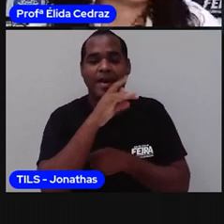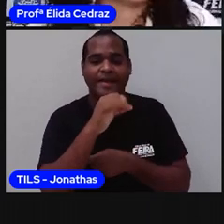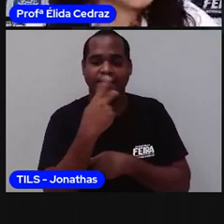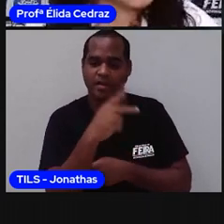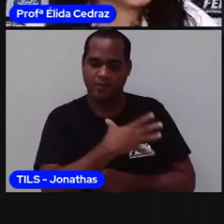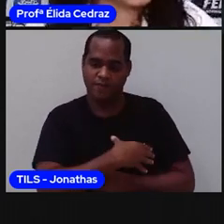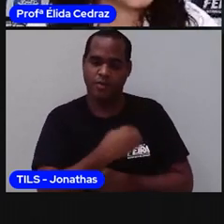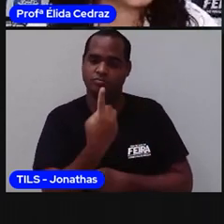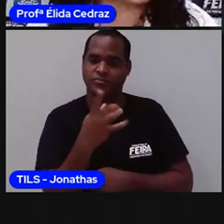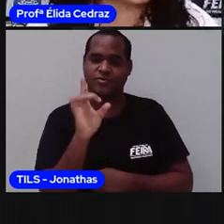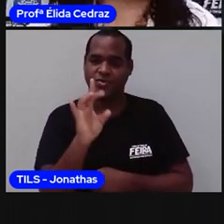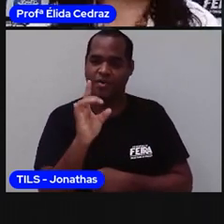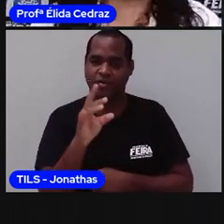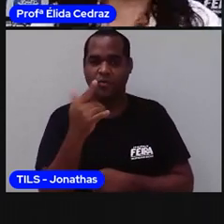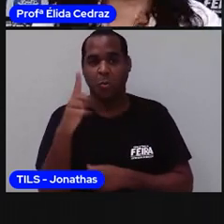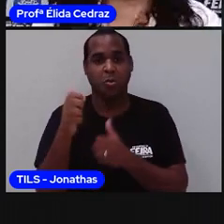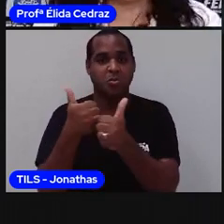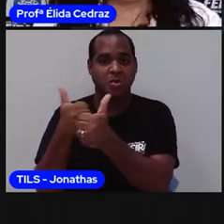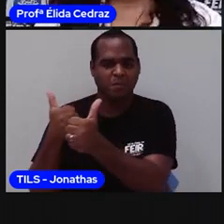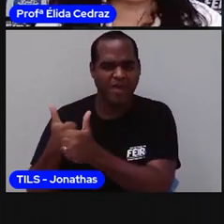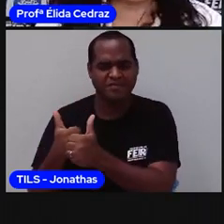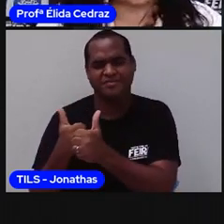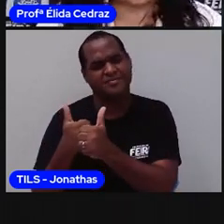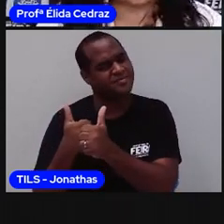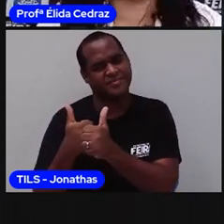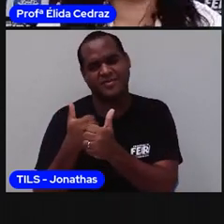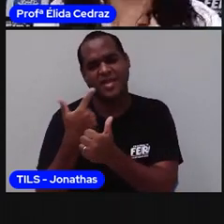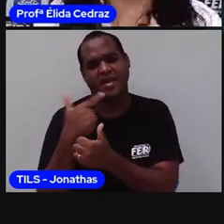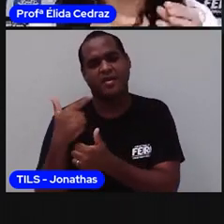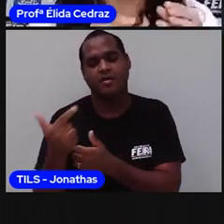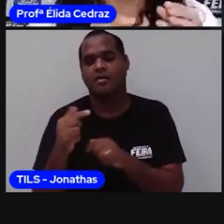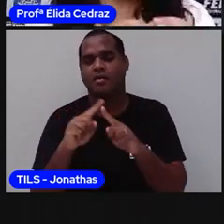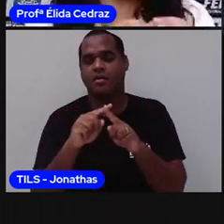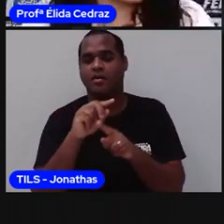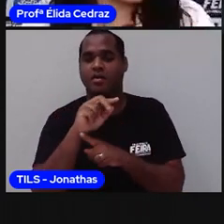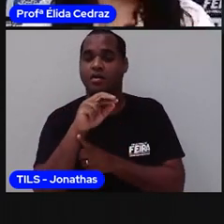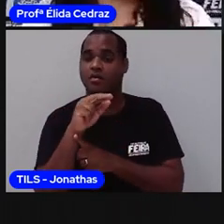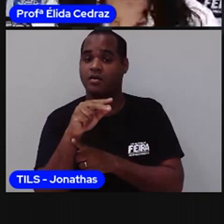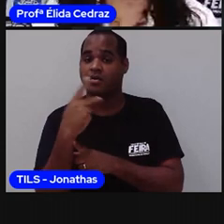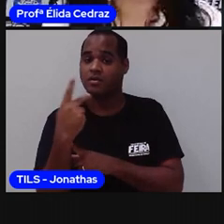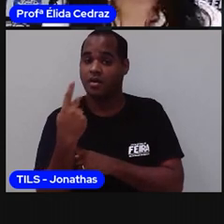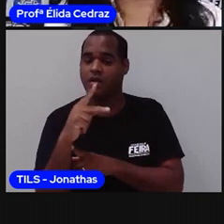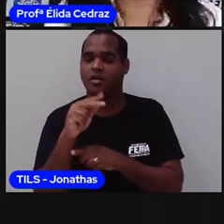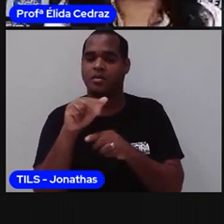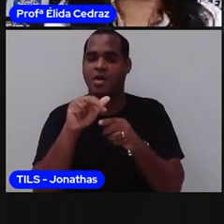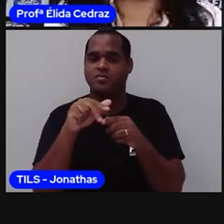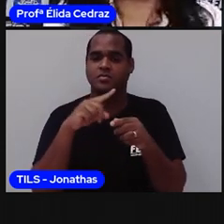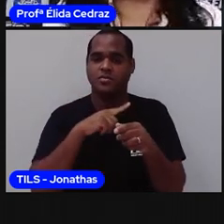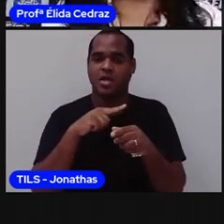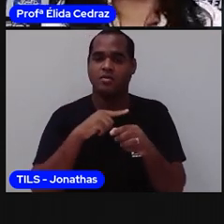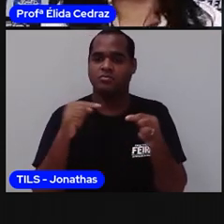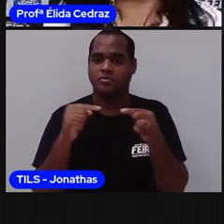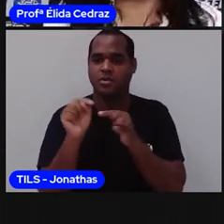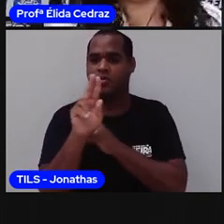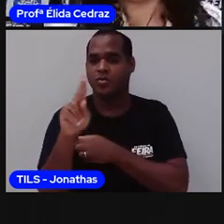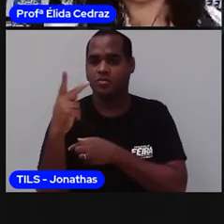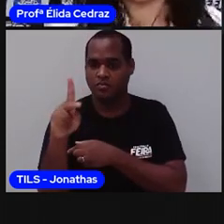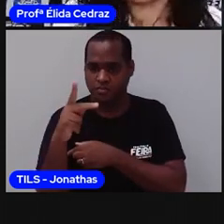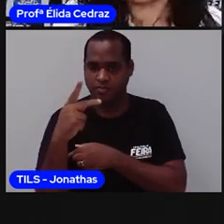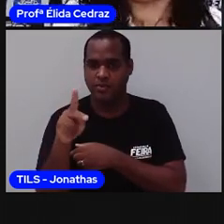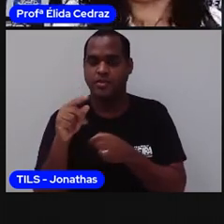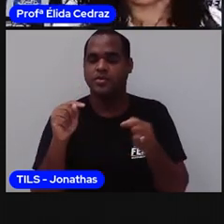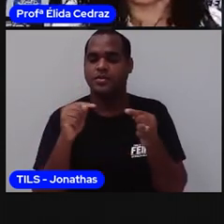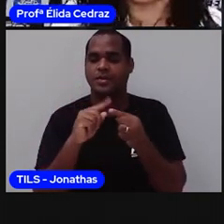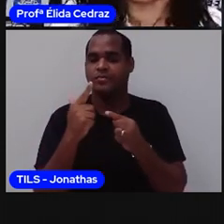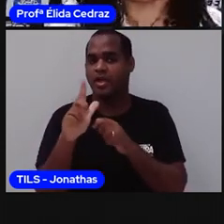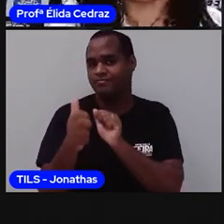tem ninguém ao lado dele. Carolina tem um irmão. O quadradinho com o nome do irmão de Carolina está ao lado